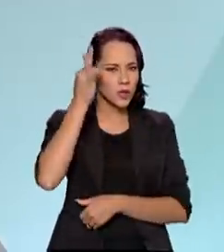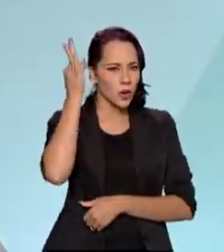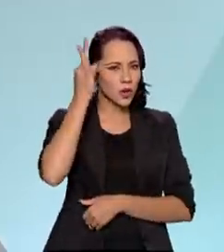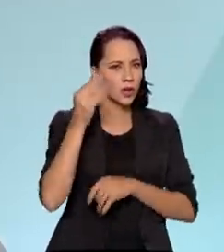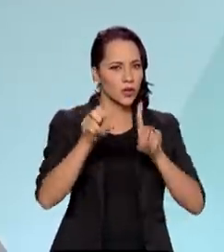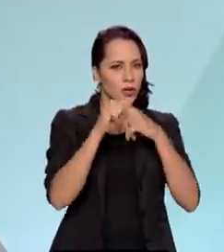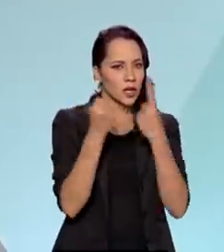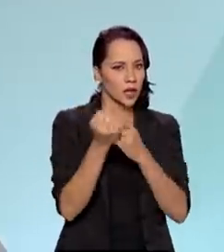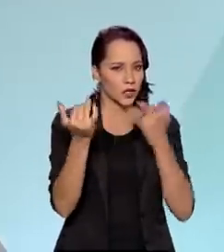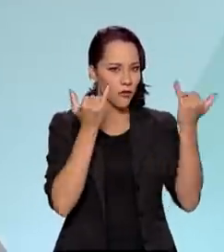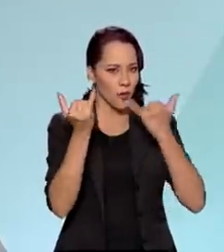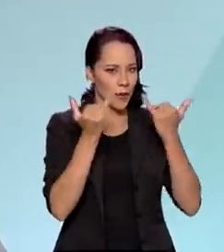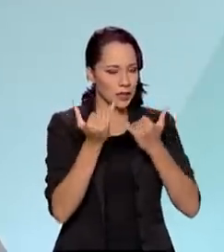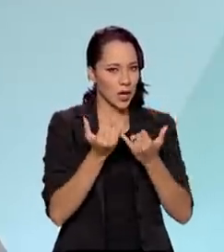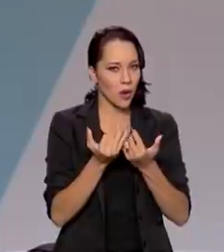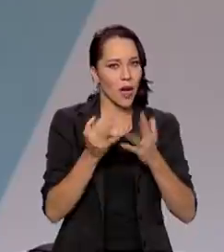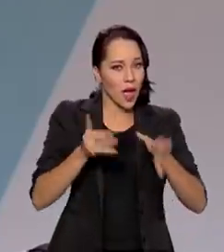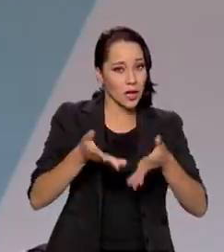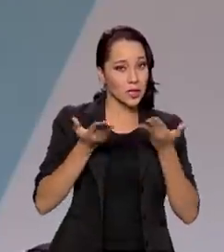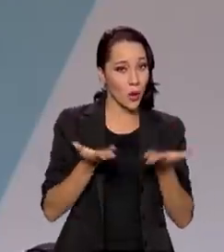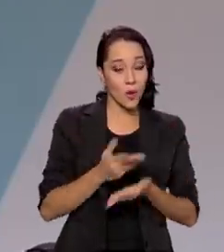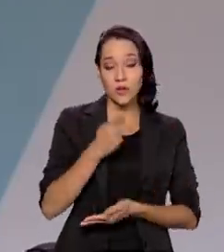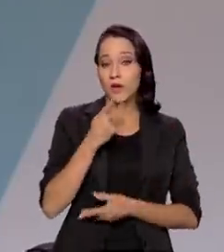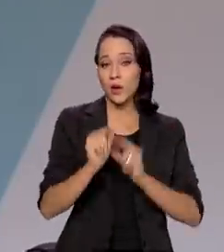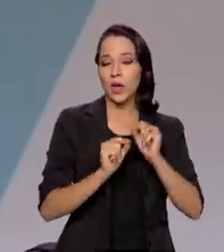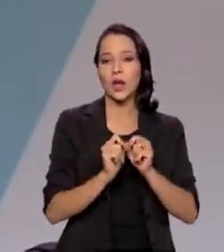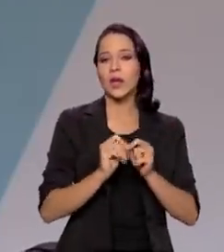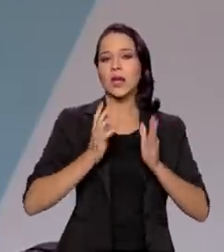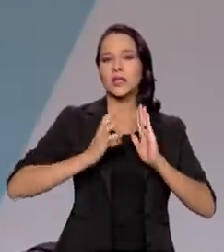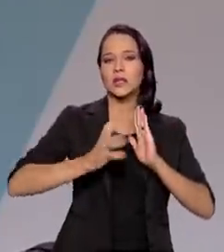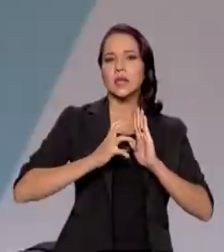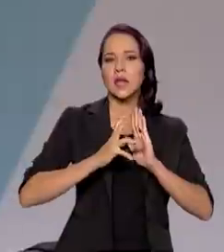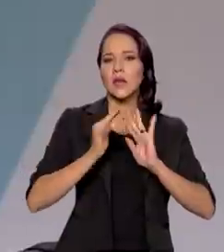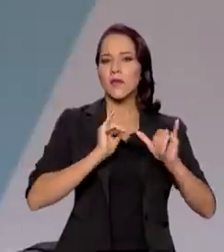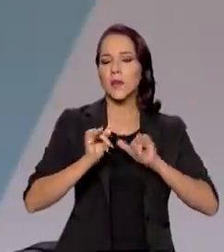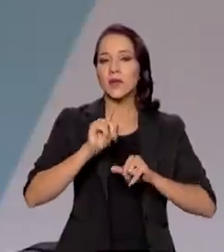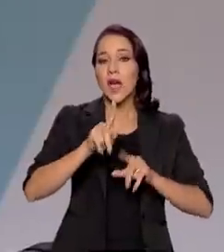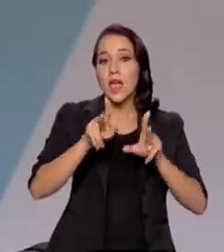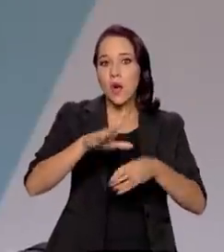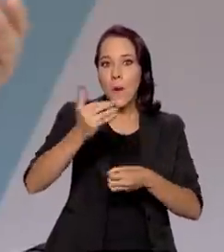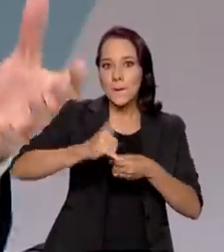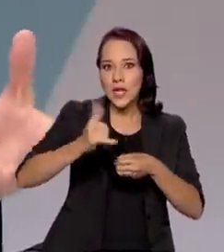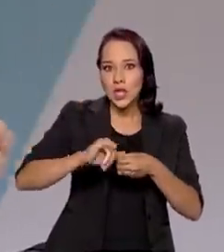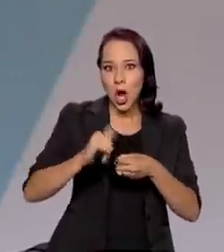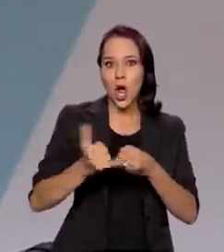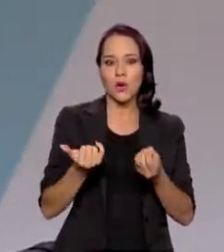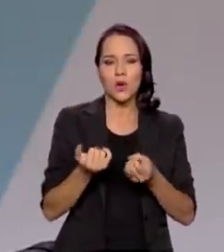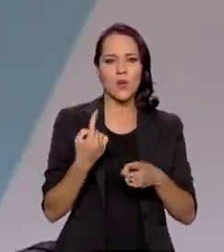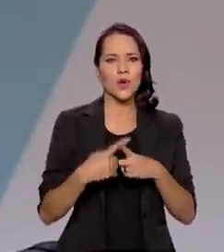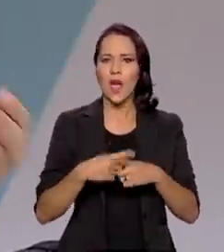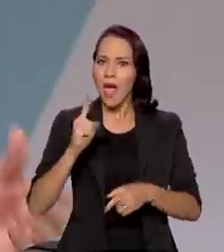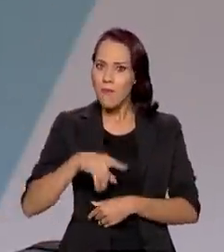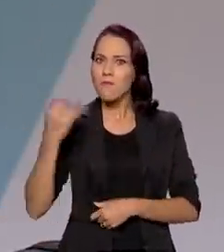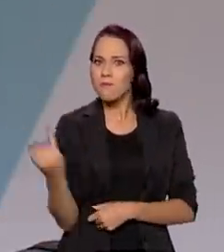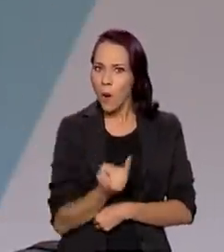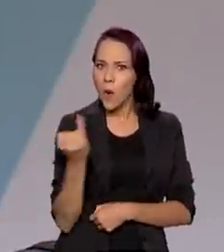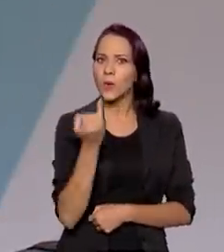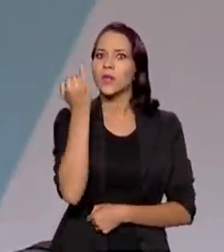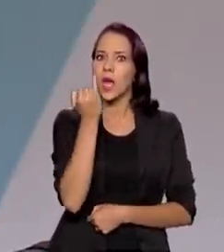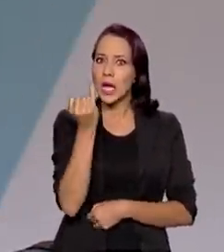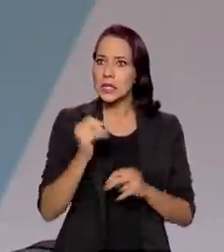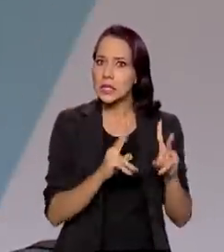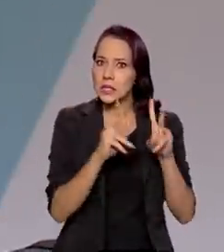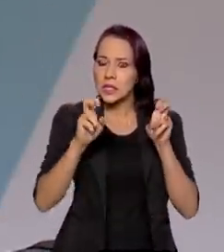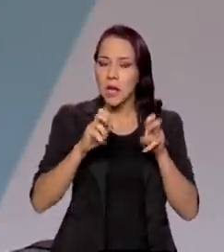da informação, essa que a gente vive, dizem que os dados são o petróleo do nosso tempo, dada a importância que esse